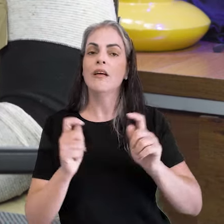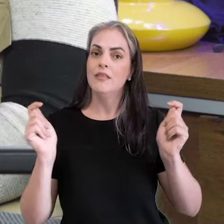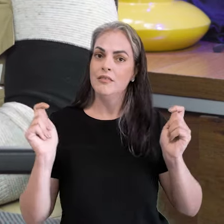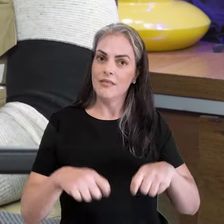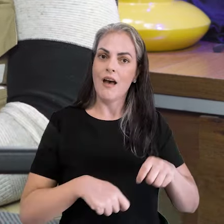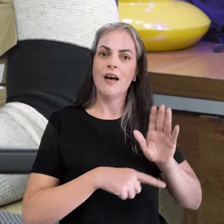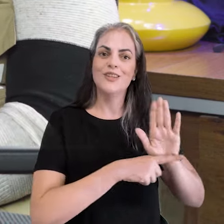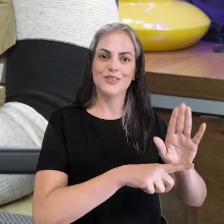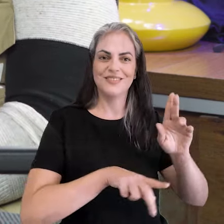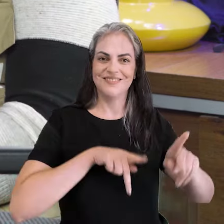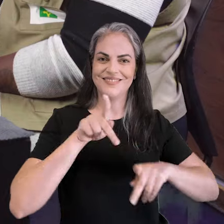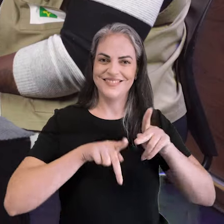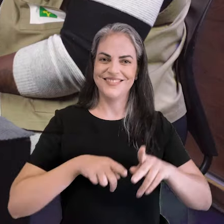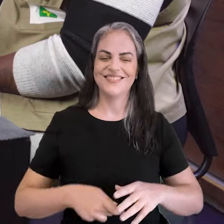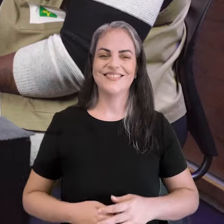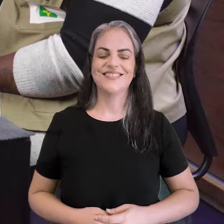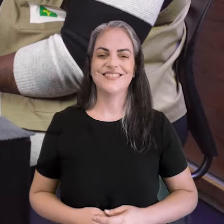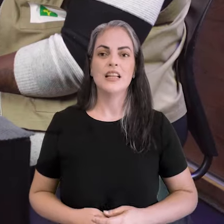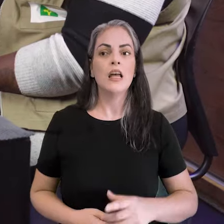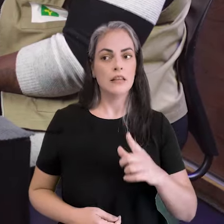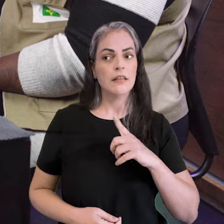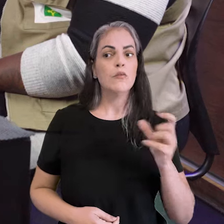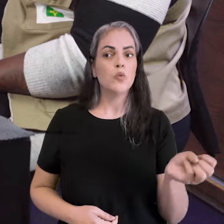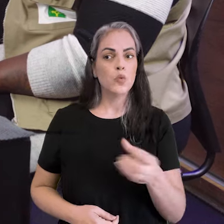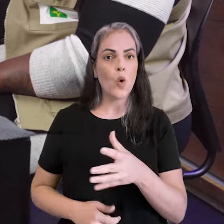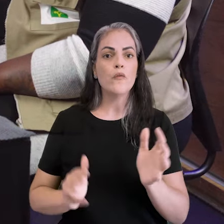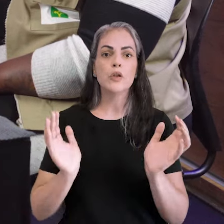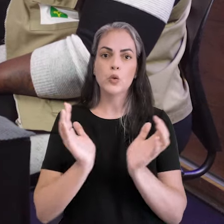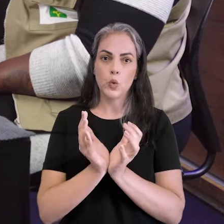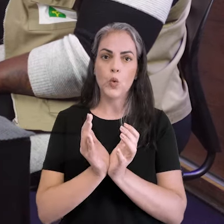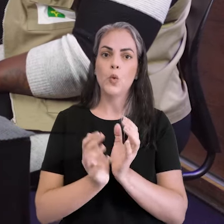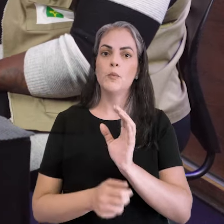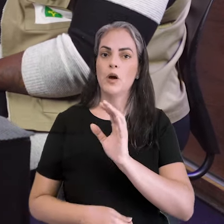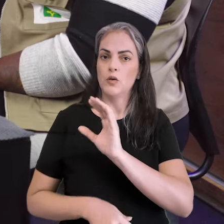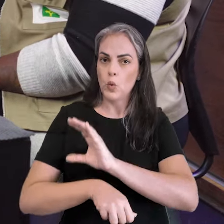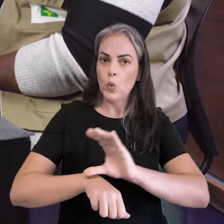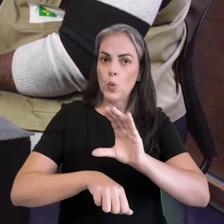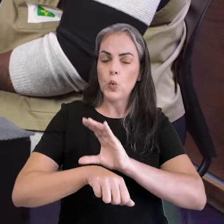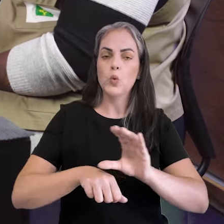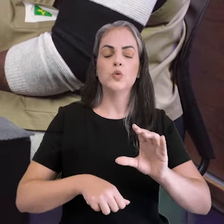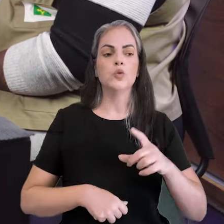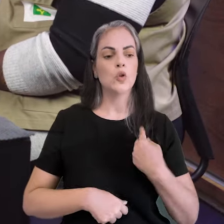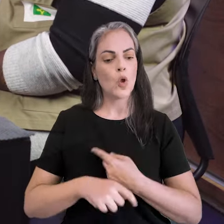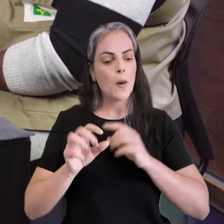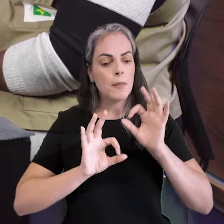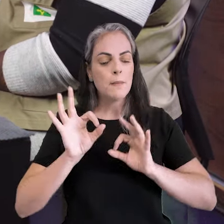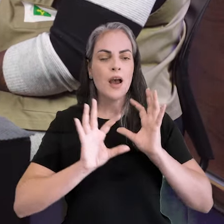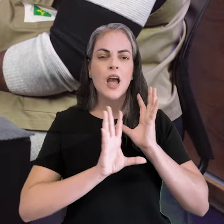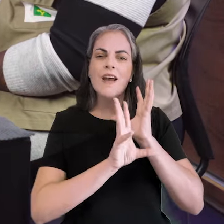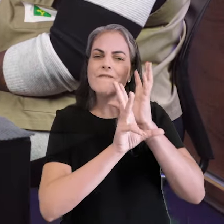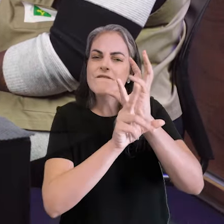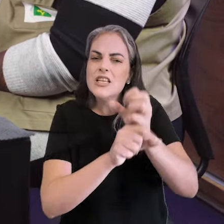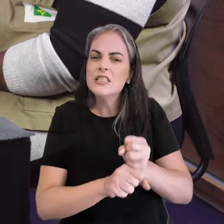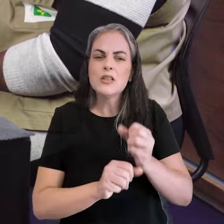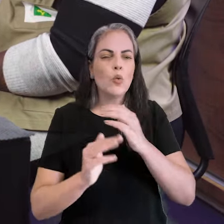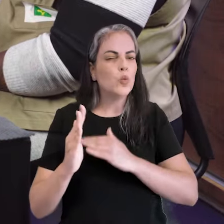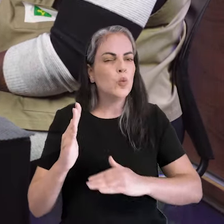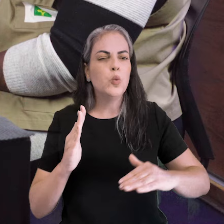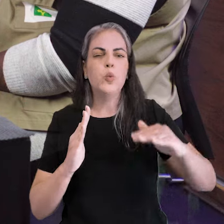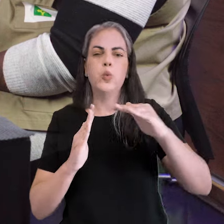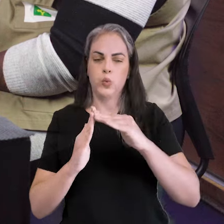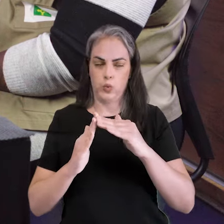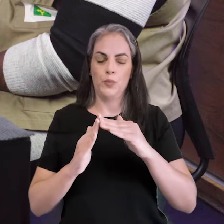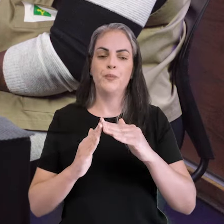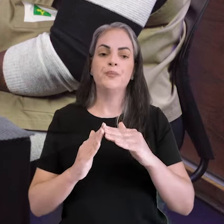ofertar para essa população. Para essa nova turma, nós estamos preparando uma revisão total dos conteúdos da primeira